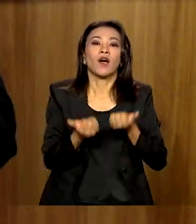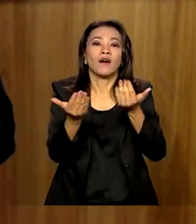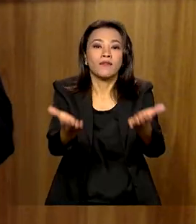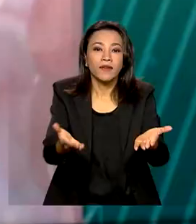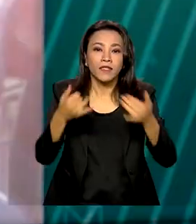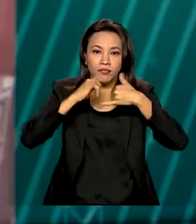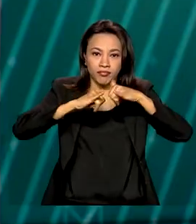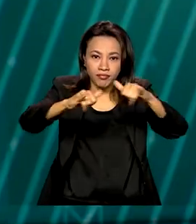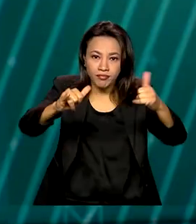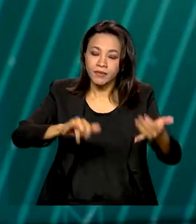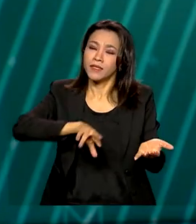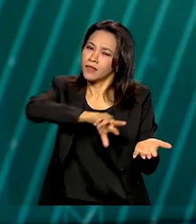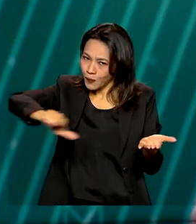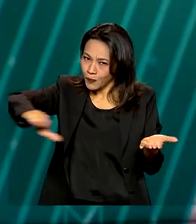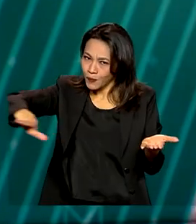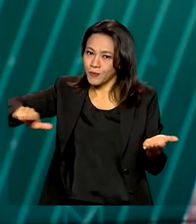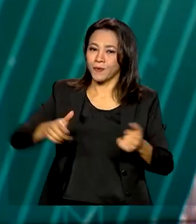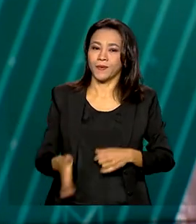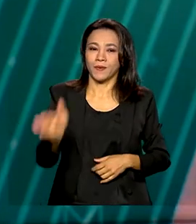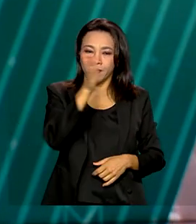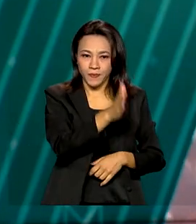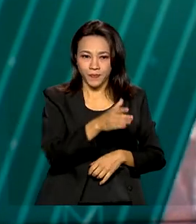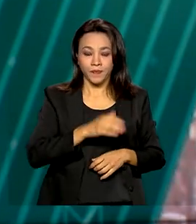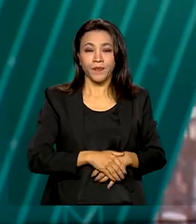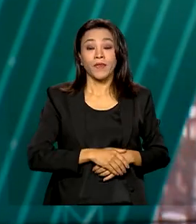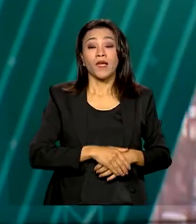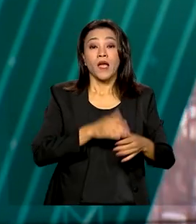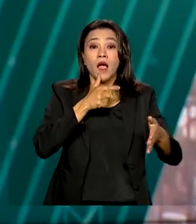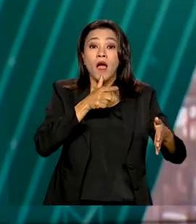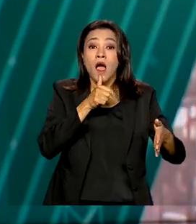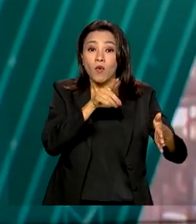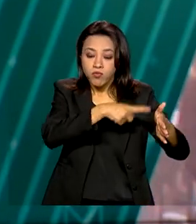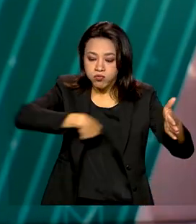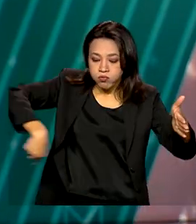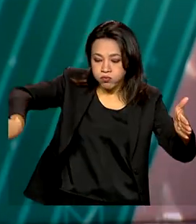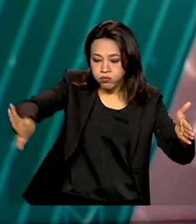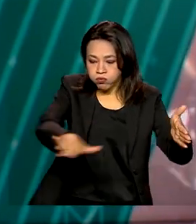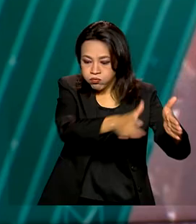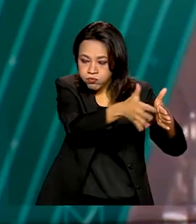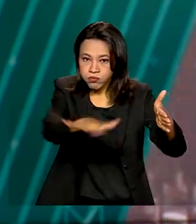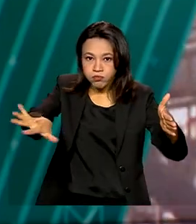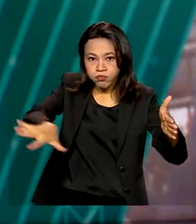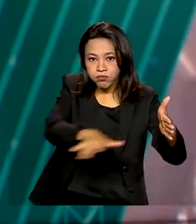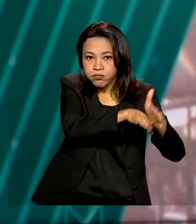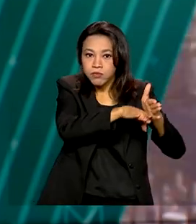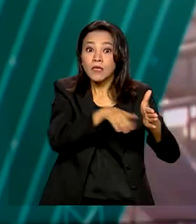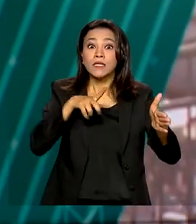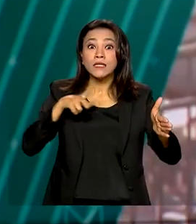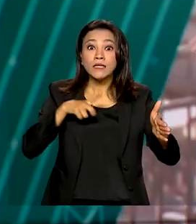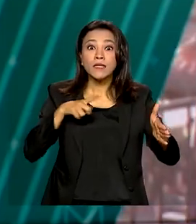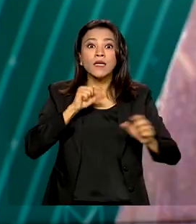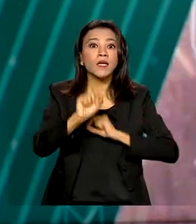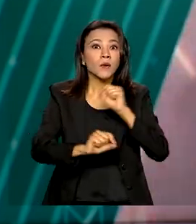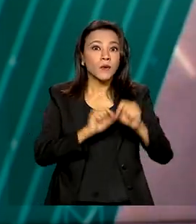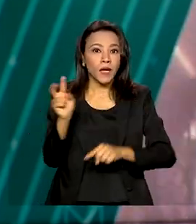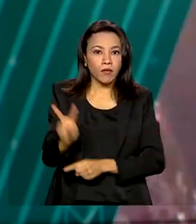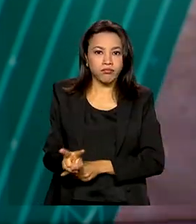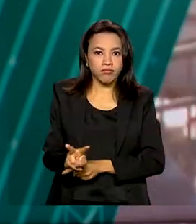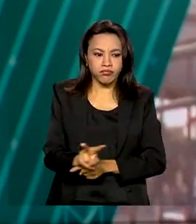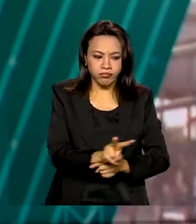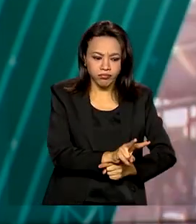de energia. As barrenses brasileiras passaram a contar com uma ferramenta atualizada de fiscalização.